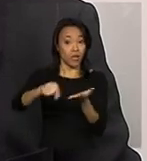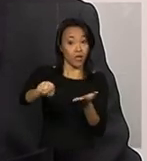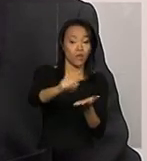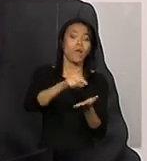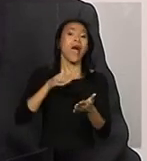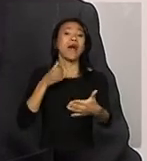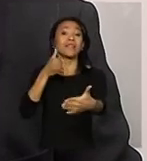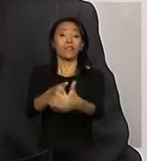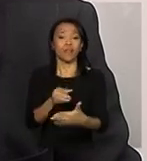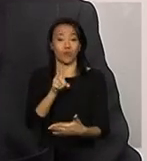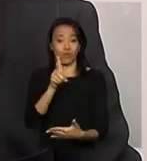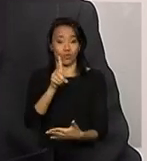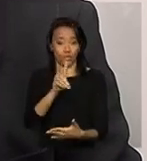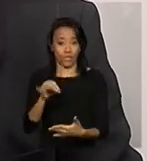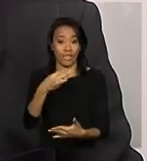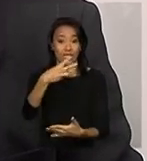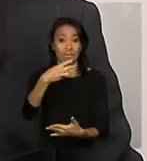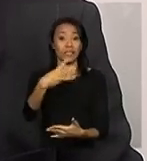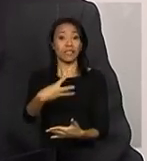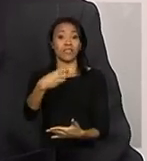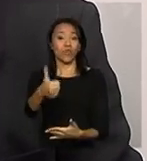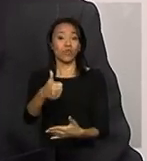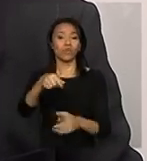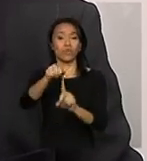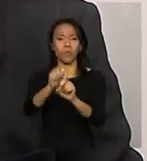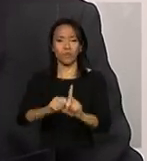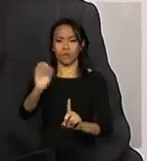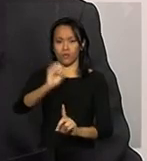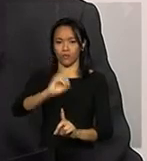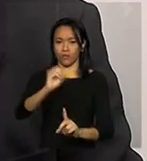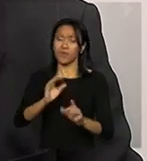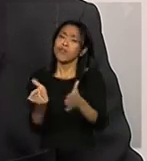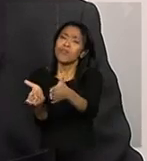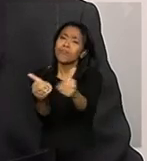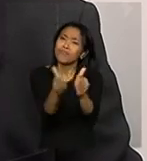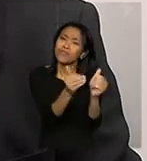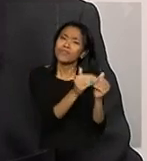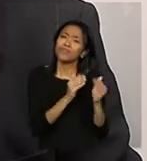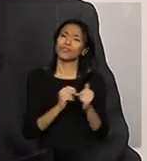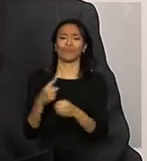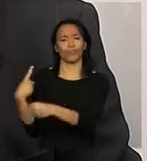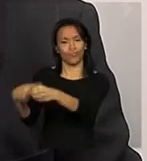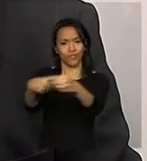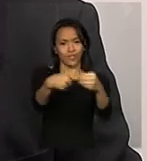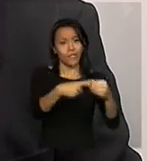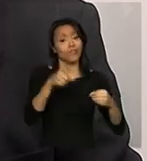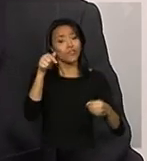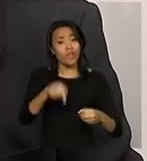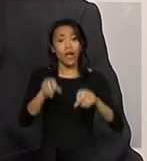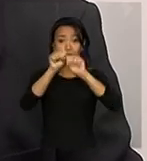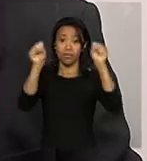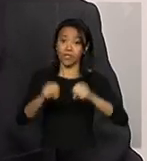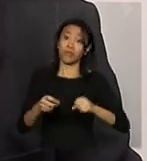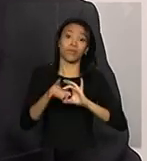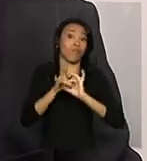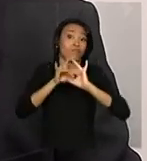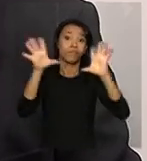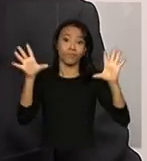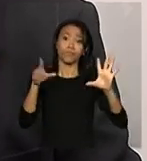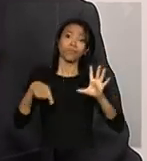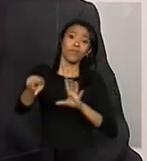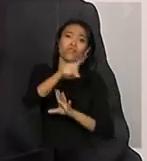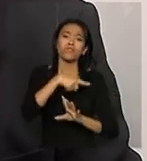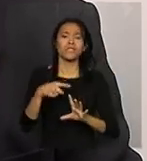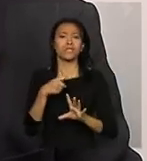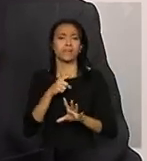31 de outubro. A gente faz um apelo para que os municípios, como o sistema já está estabilizado, que eles procurem já de